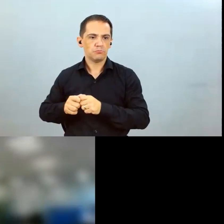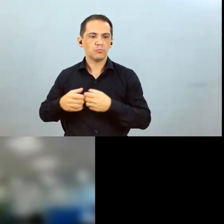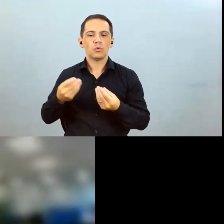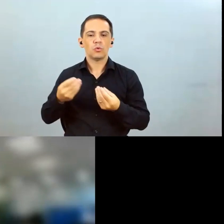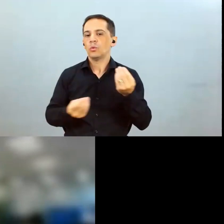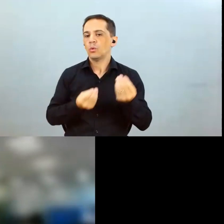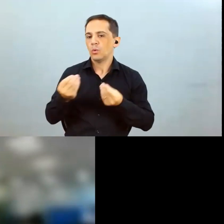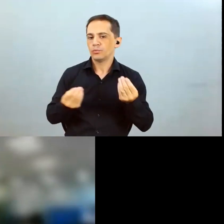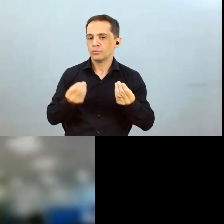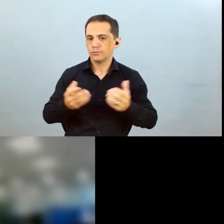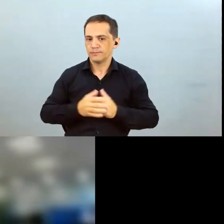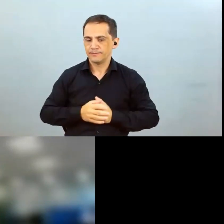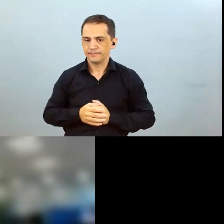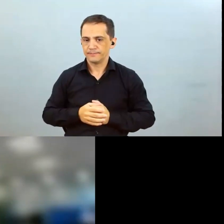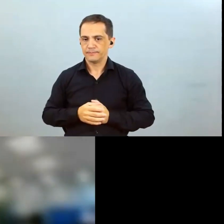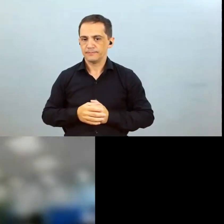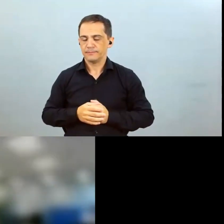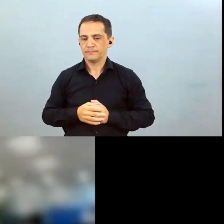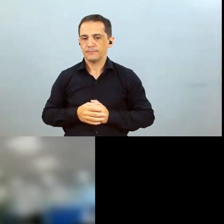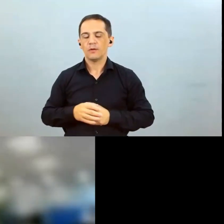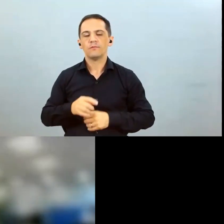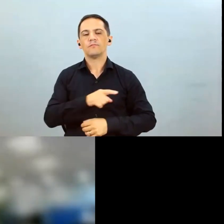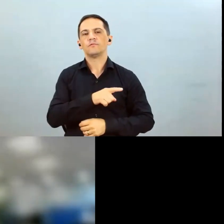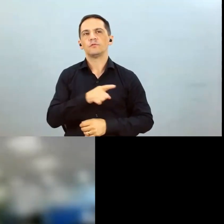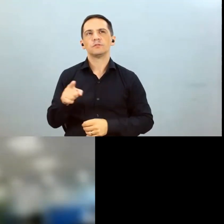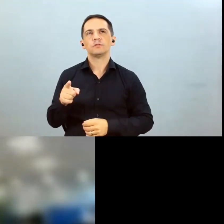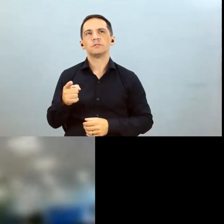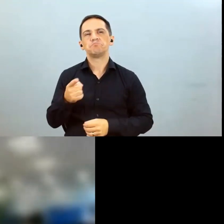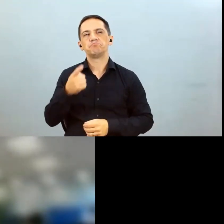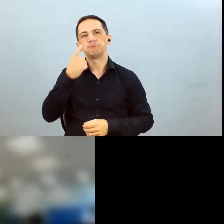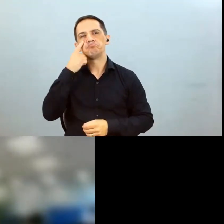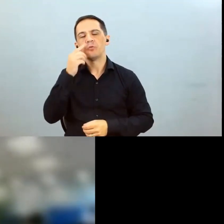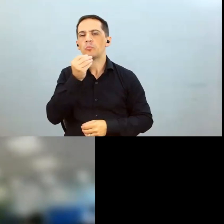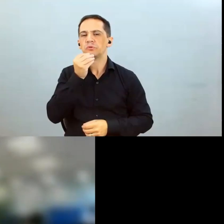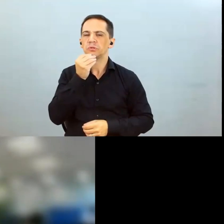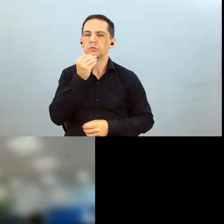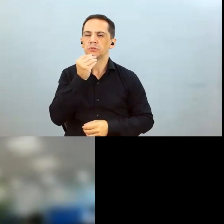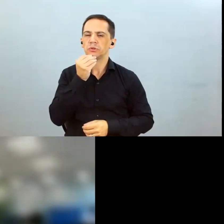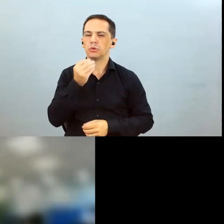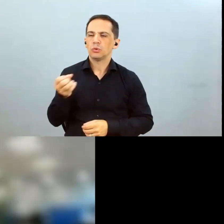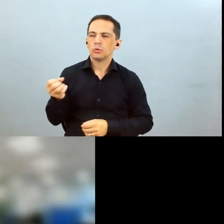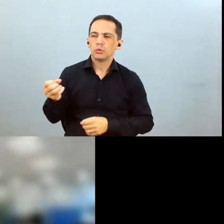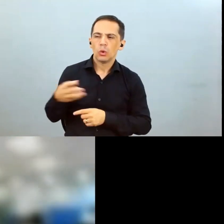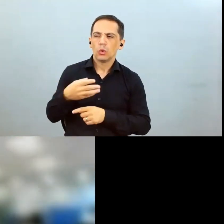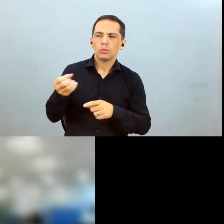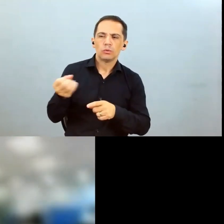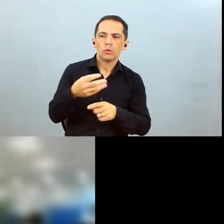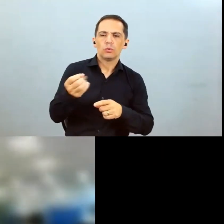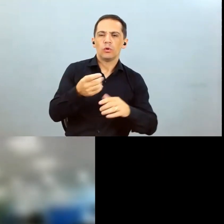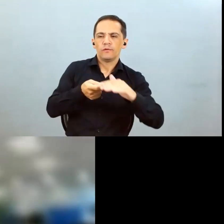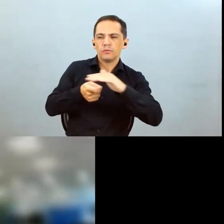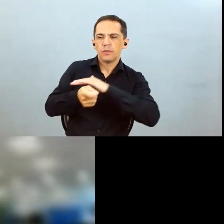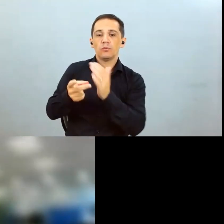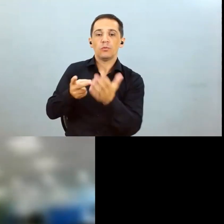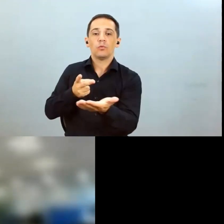claro, mas se vocês veem alguma oportunidade de fazer novos investimentos em compra de terras, como